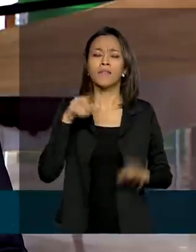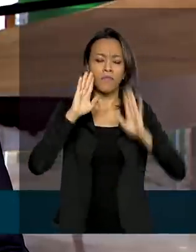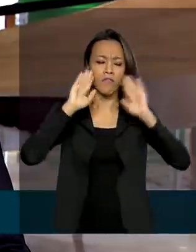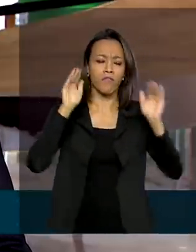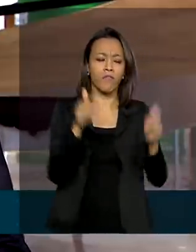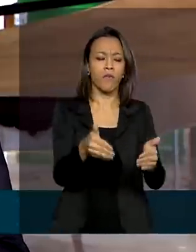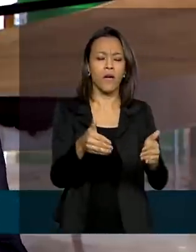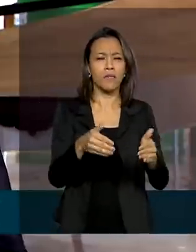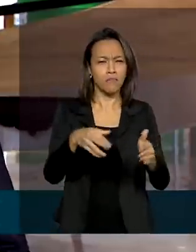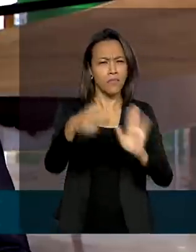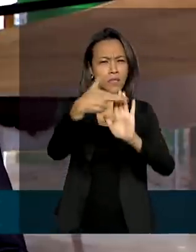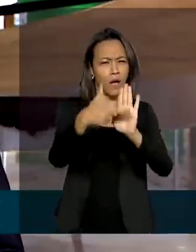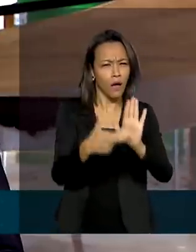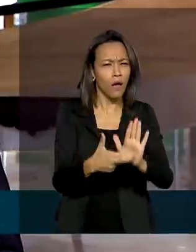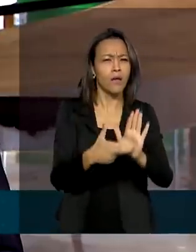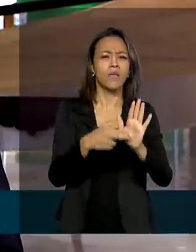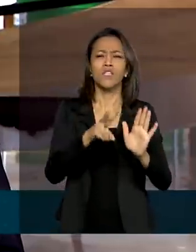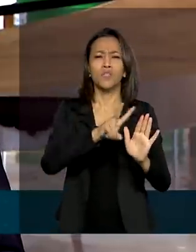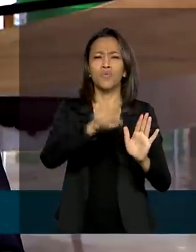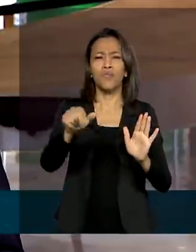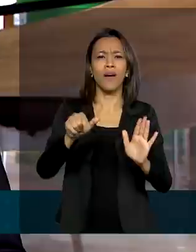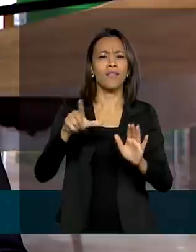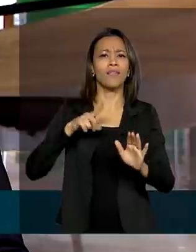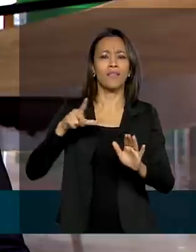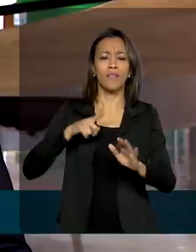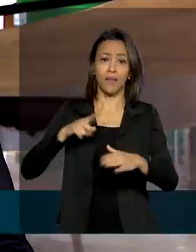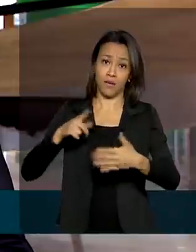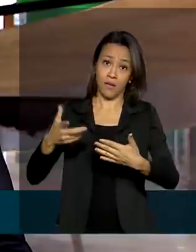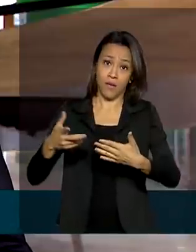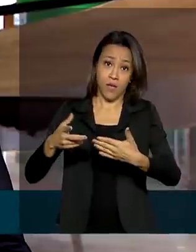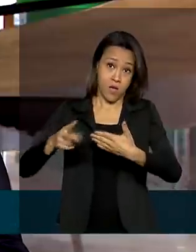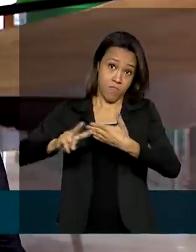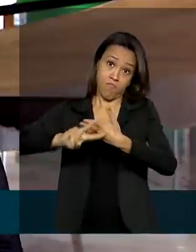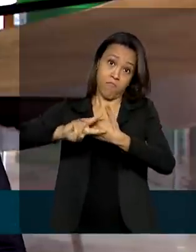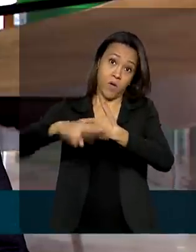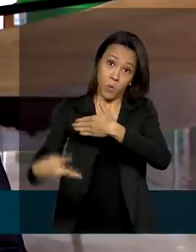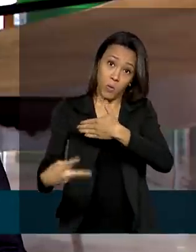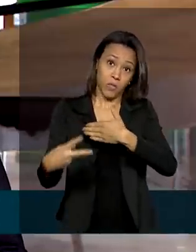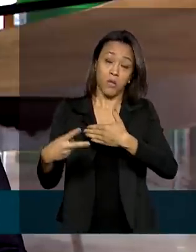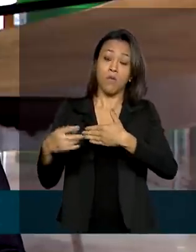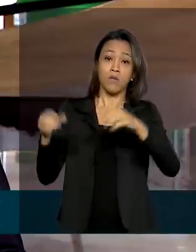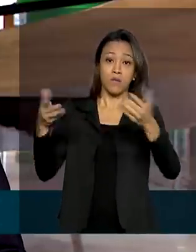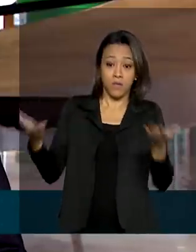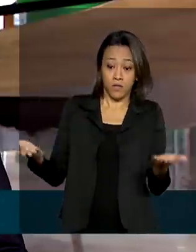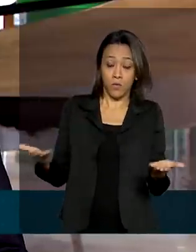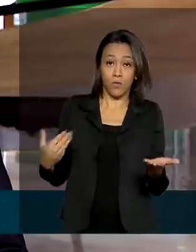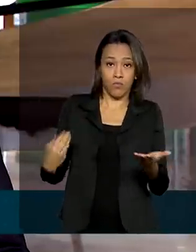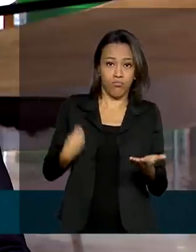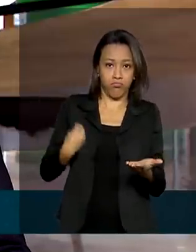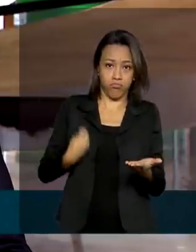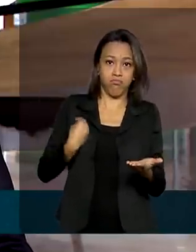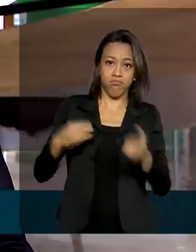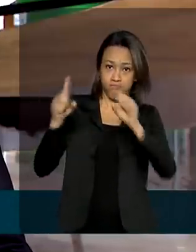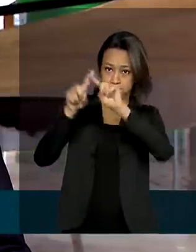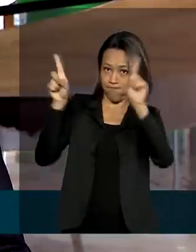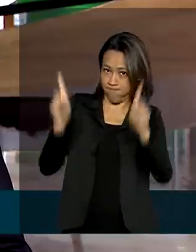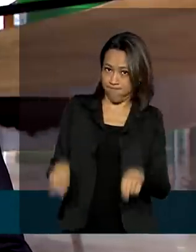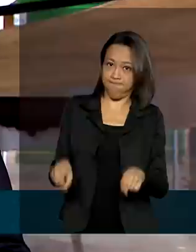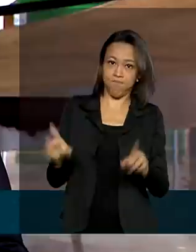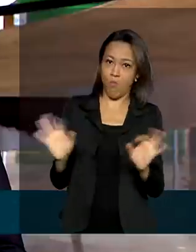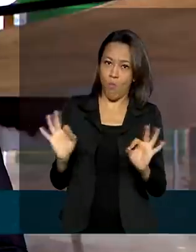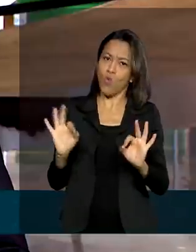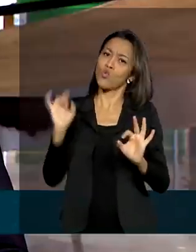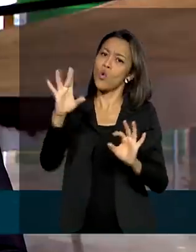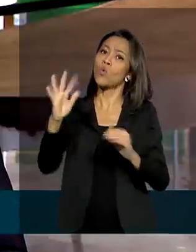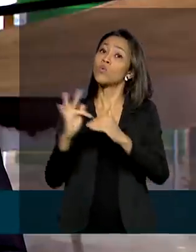meritocracia e não atingirá os atuais servidores públicos, apenas os futuros concursados. Para o ministro Paulo Guedes,